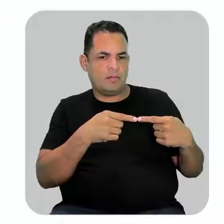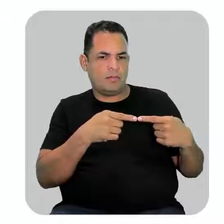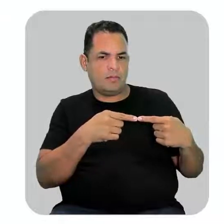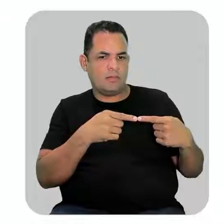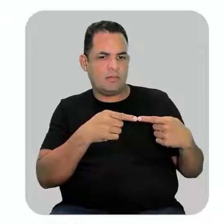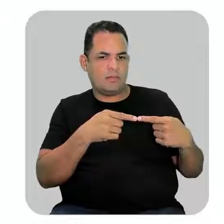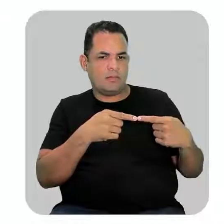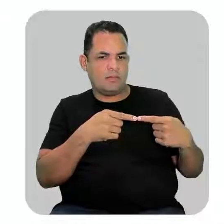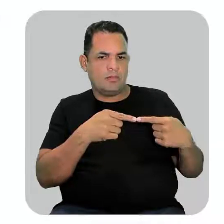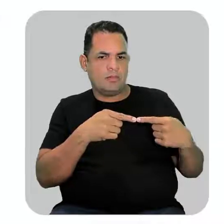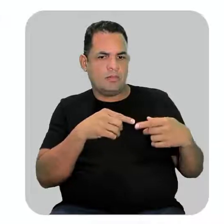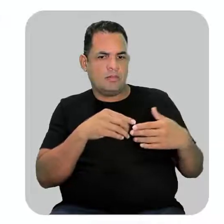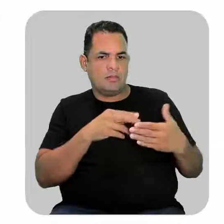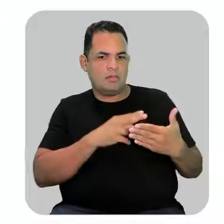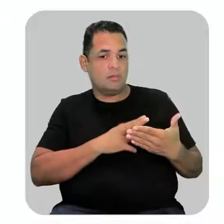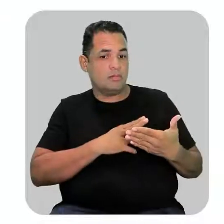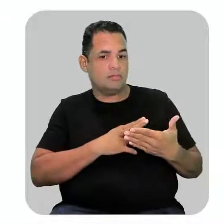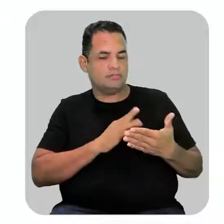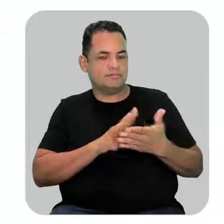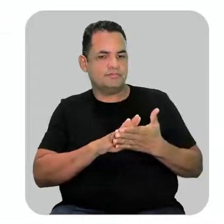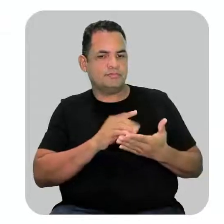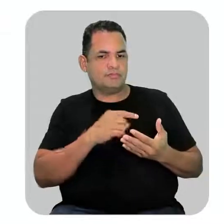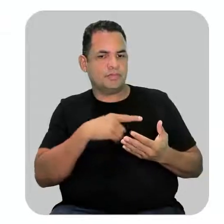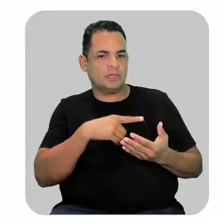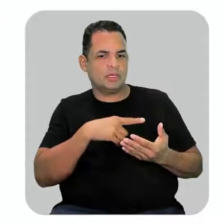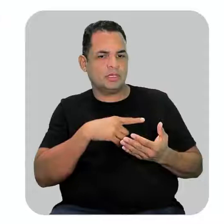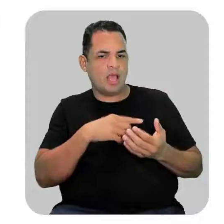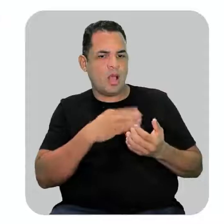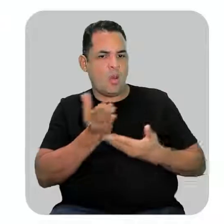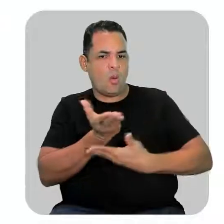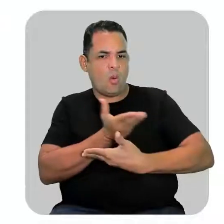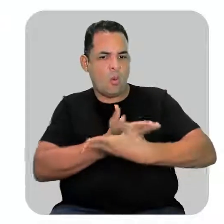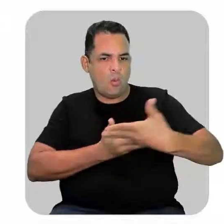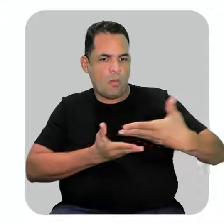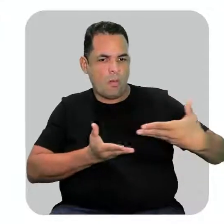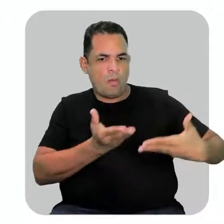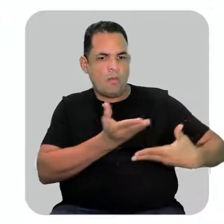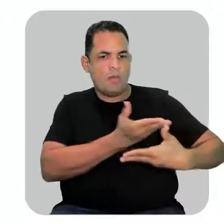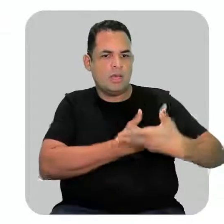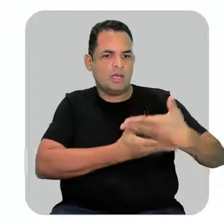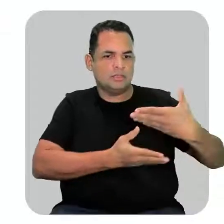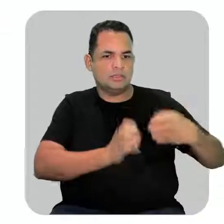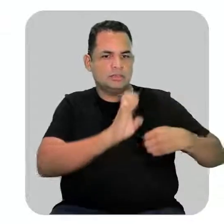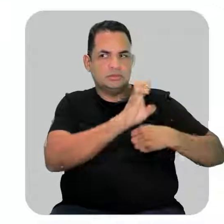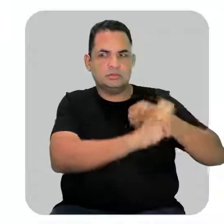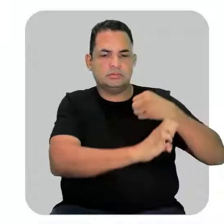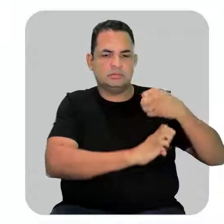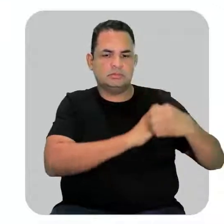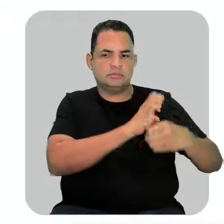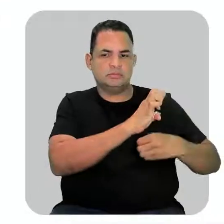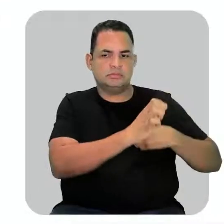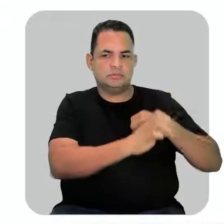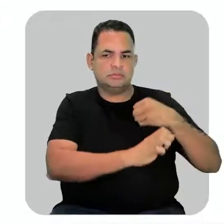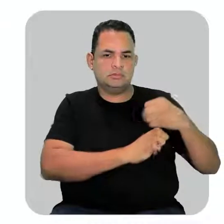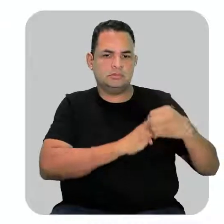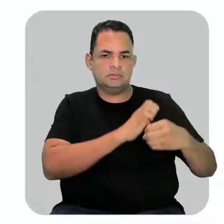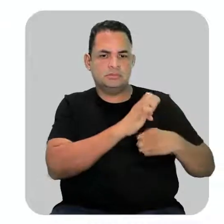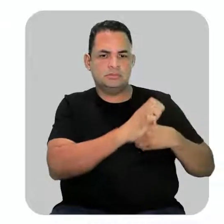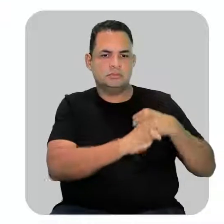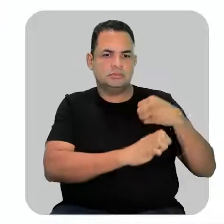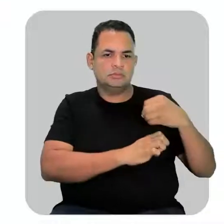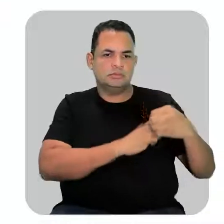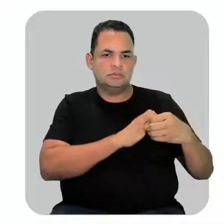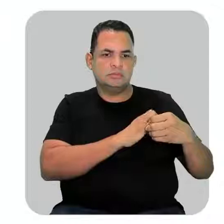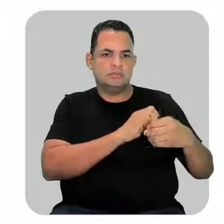Durante essa ligação, eles estão compartilhando elétrons. O composto A